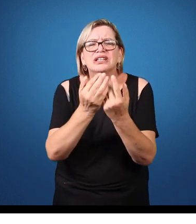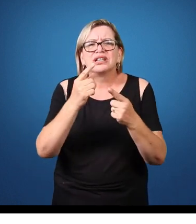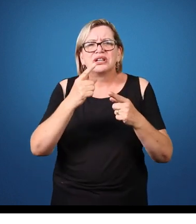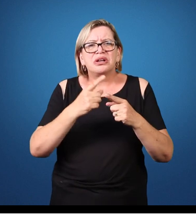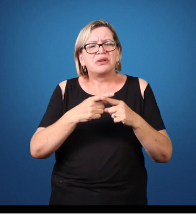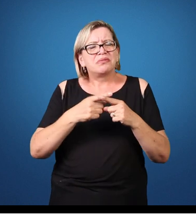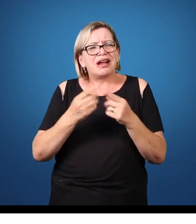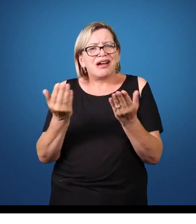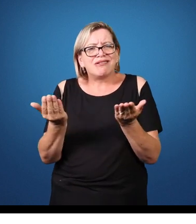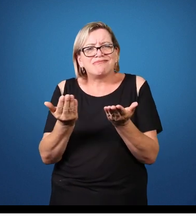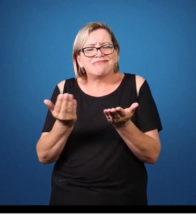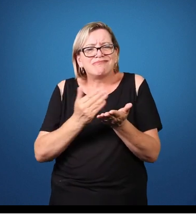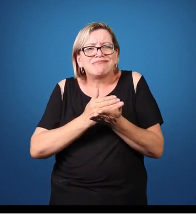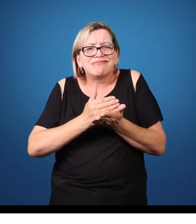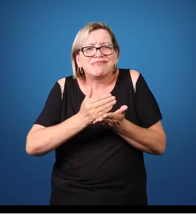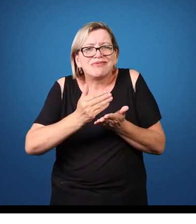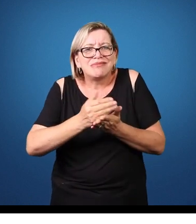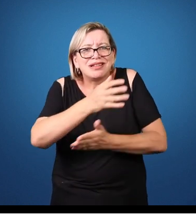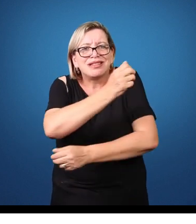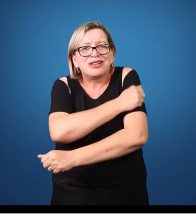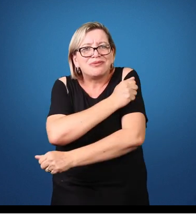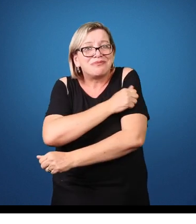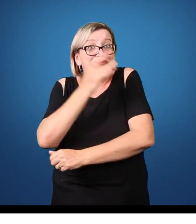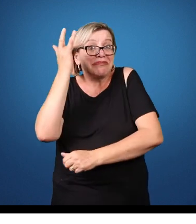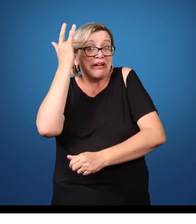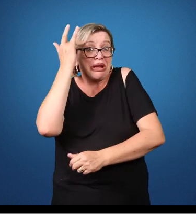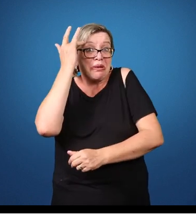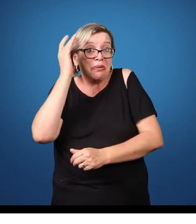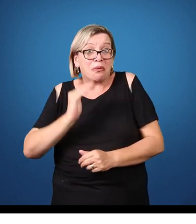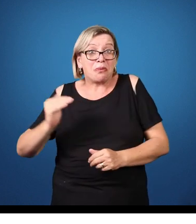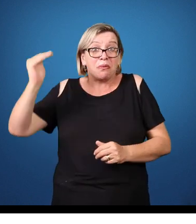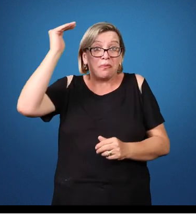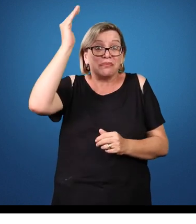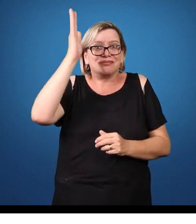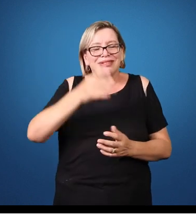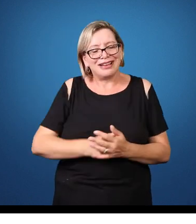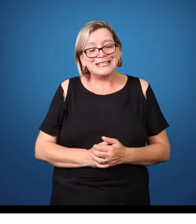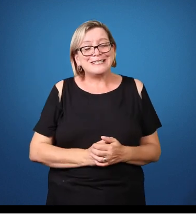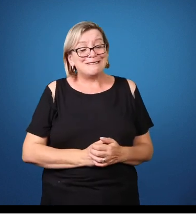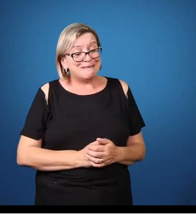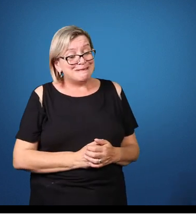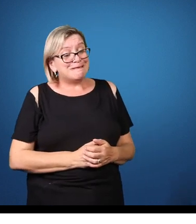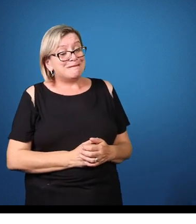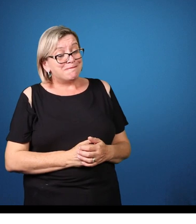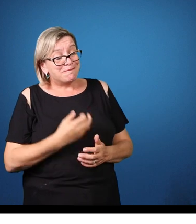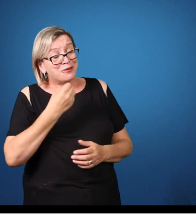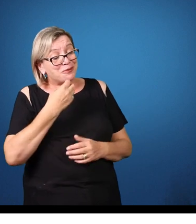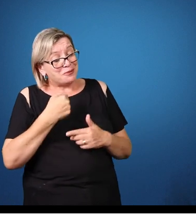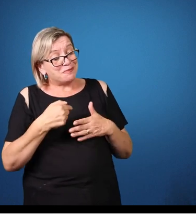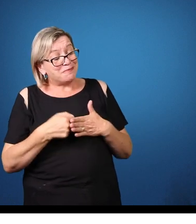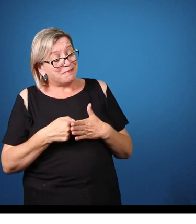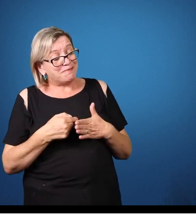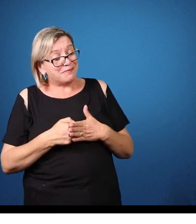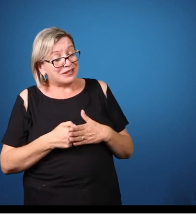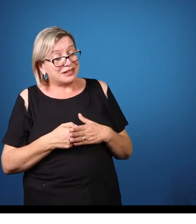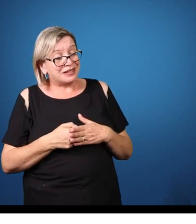um dilema. E é uma boa pergunta, né? O quanto que trazer a família para perto poderia fazer ou não